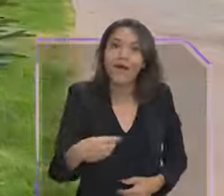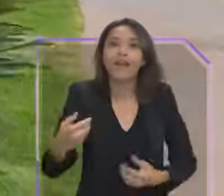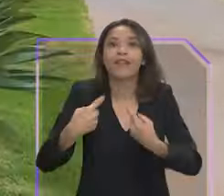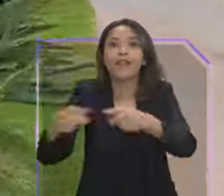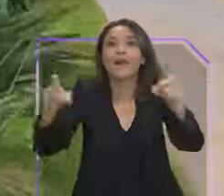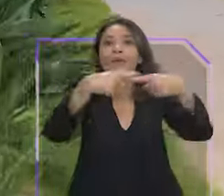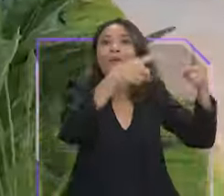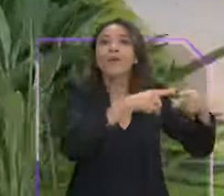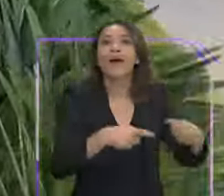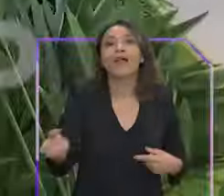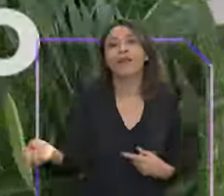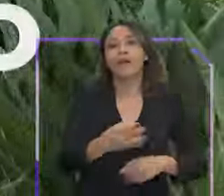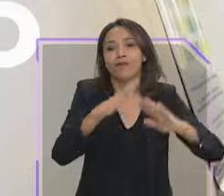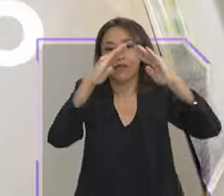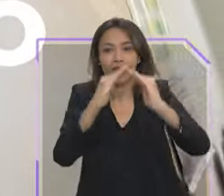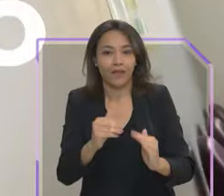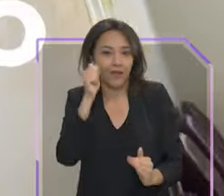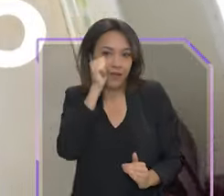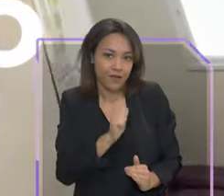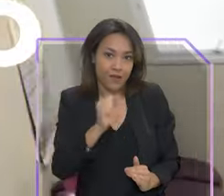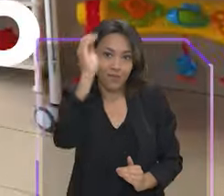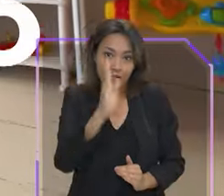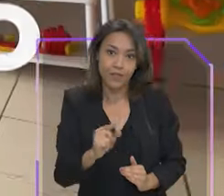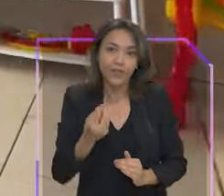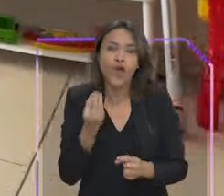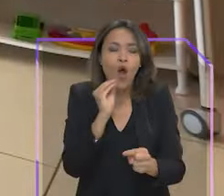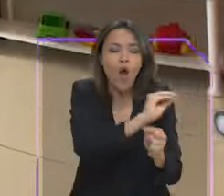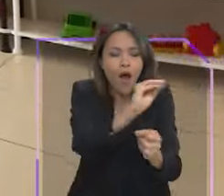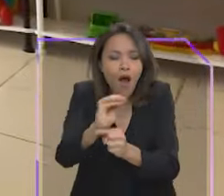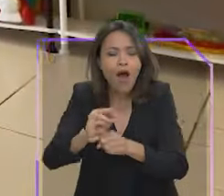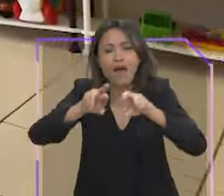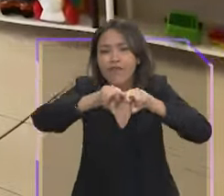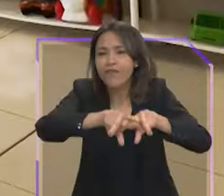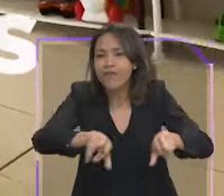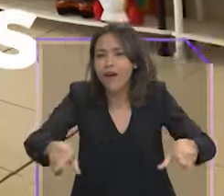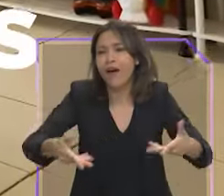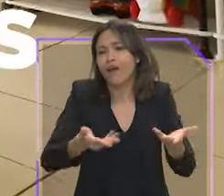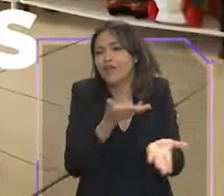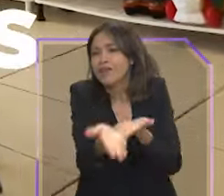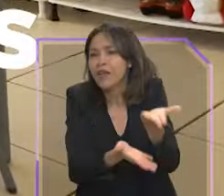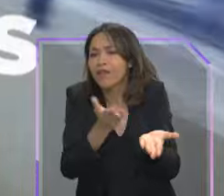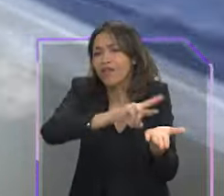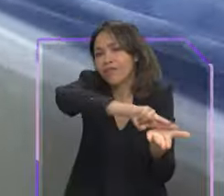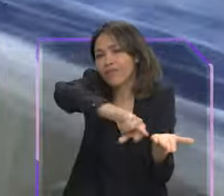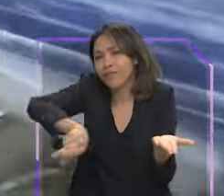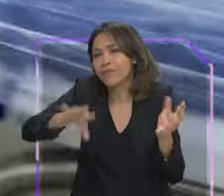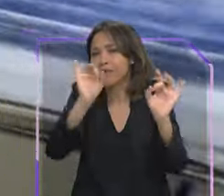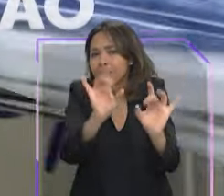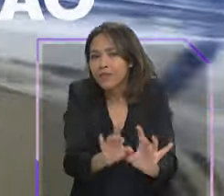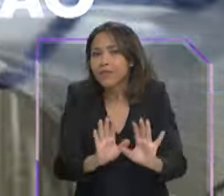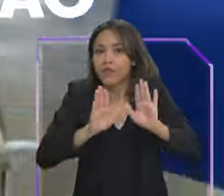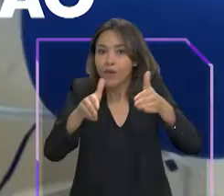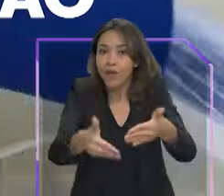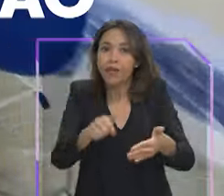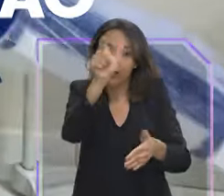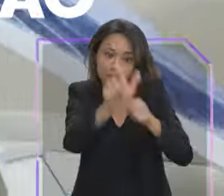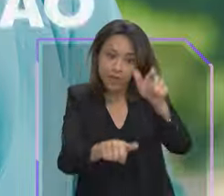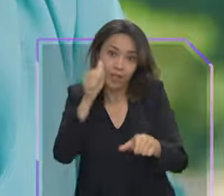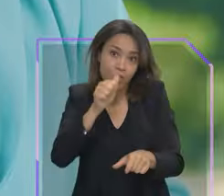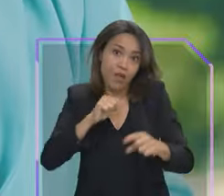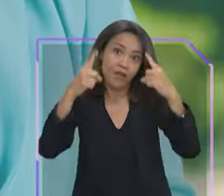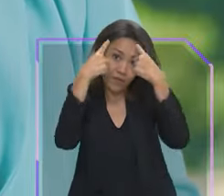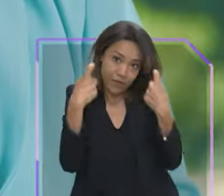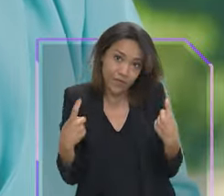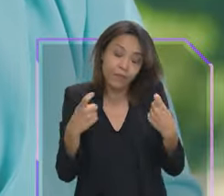mulher brasileira, que oferecem acolhimento e diversos serviços especializados para mulheres em situação de violência.